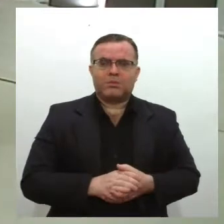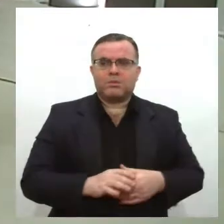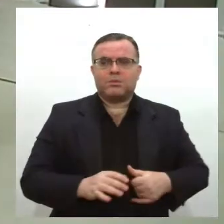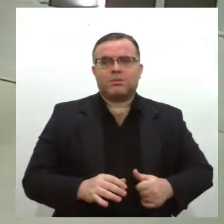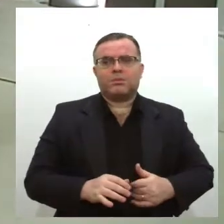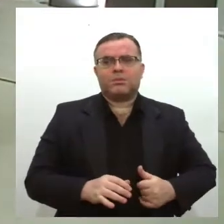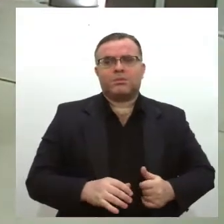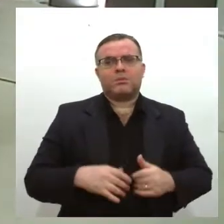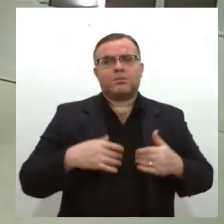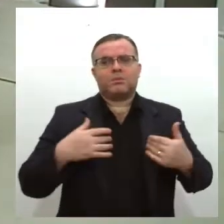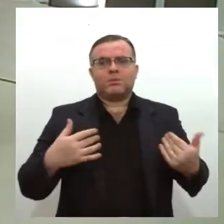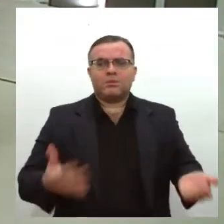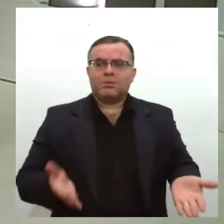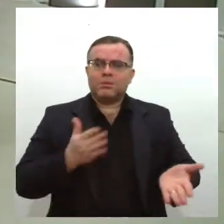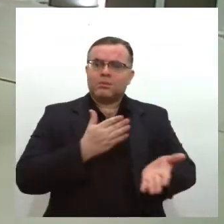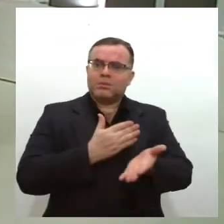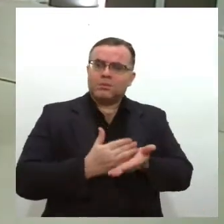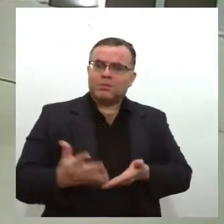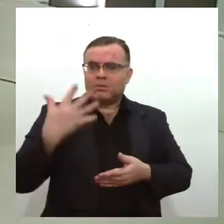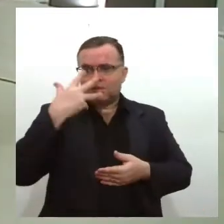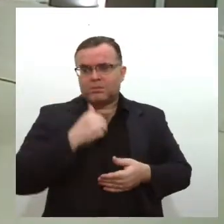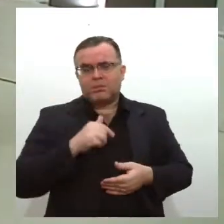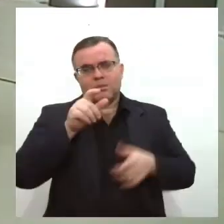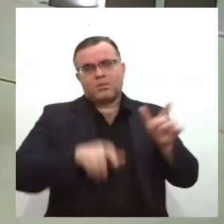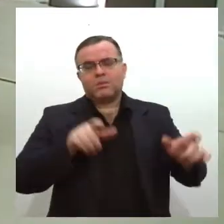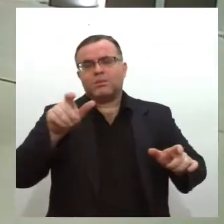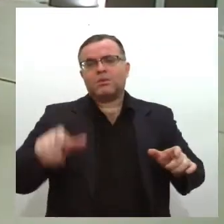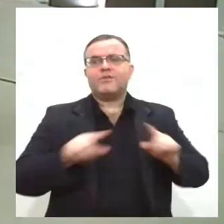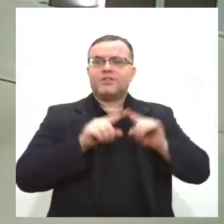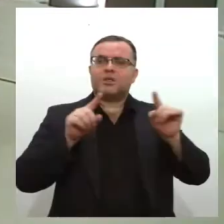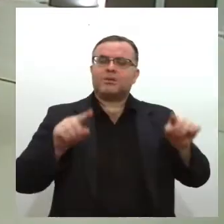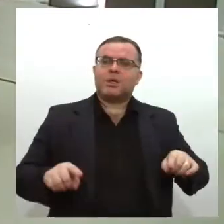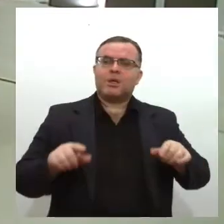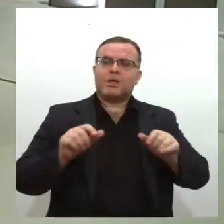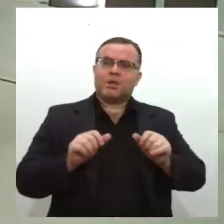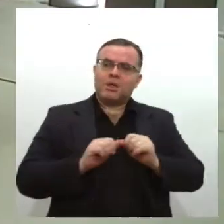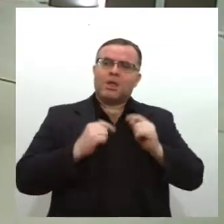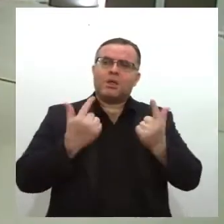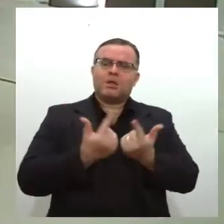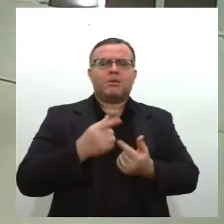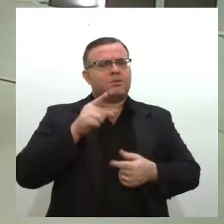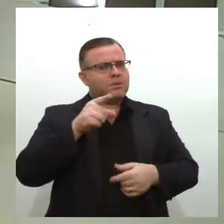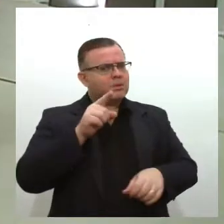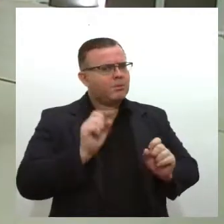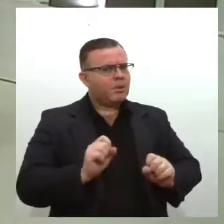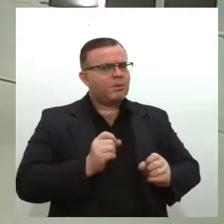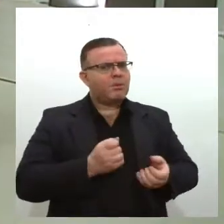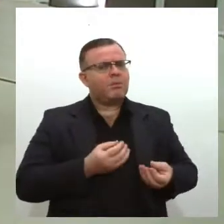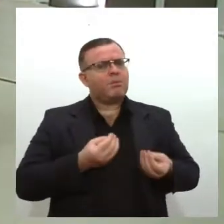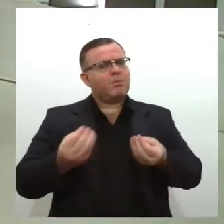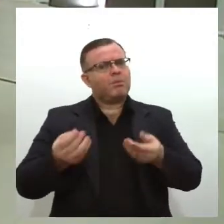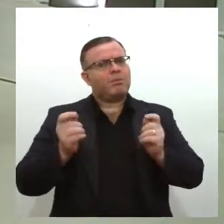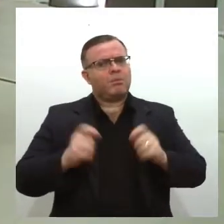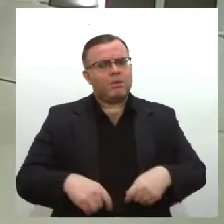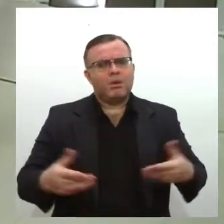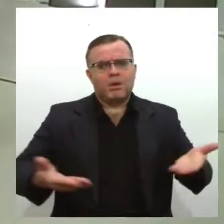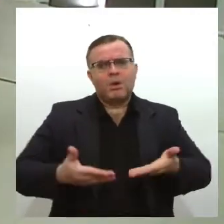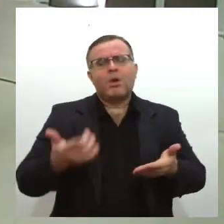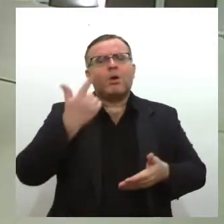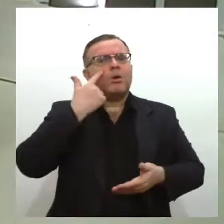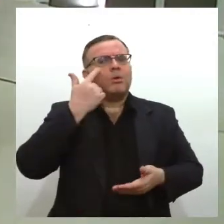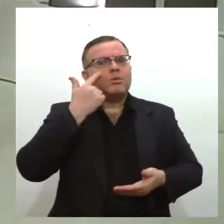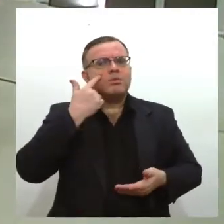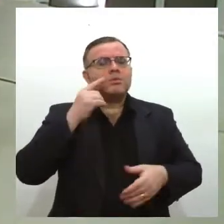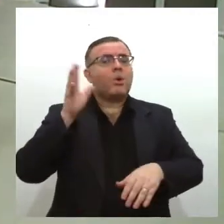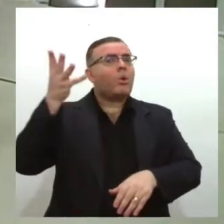Uma bonita iniciativa dos servidores da Alese, você que está assistindo e puder doar, doi também, ajude ao próximo. Vamos conferir agora como é que fica o tempo